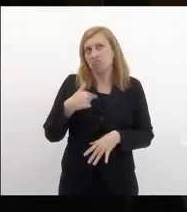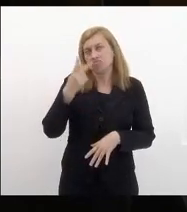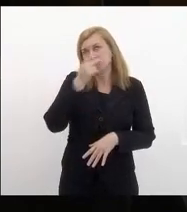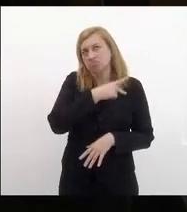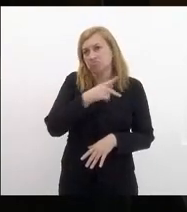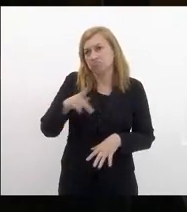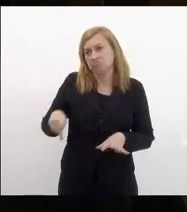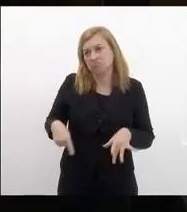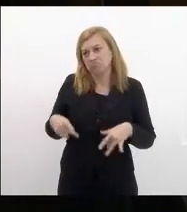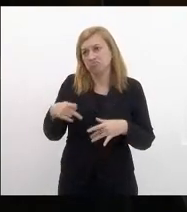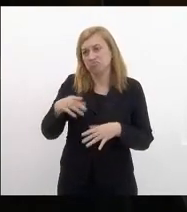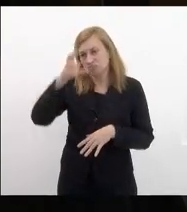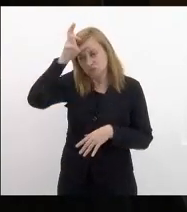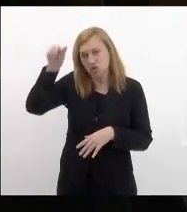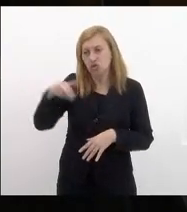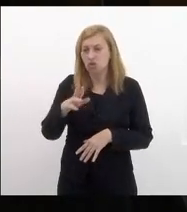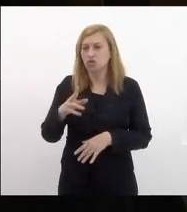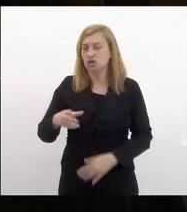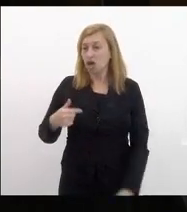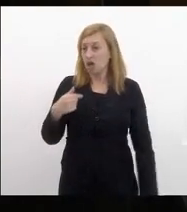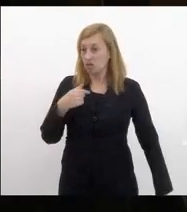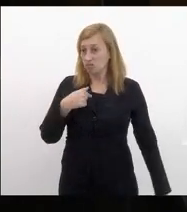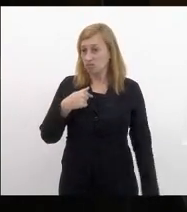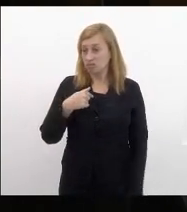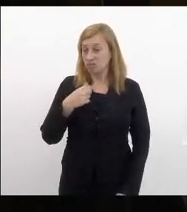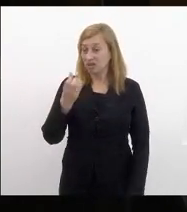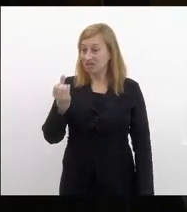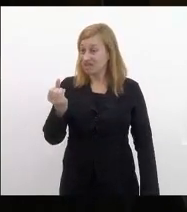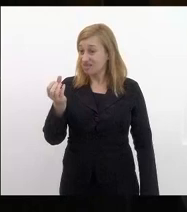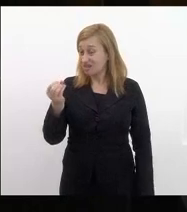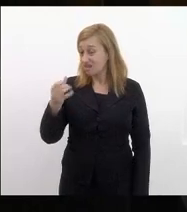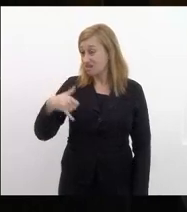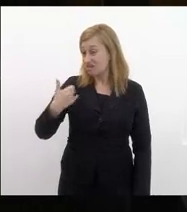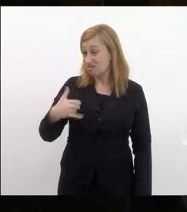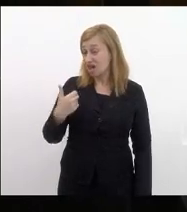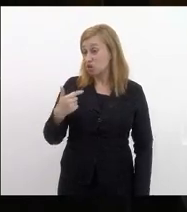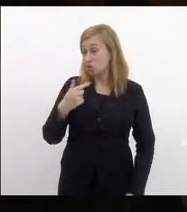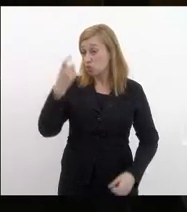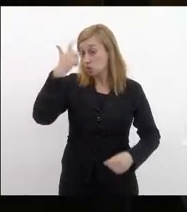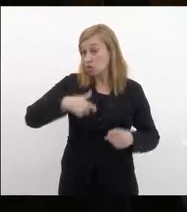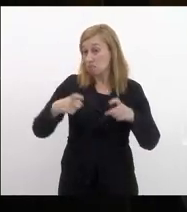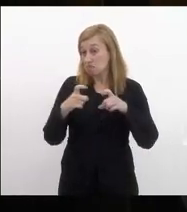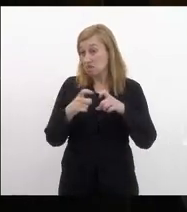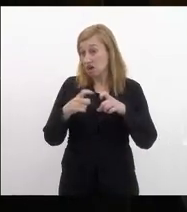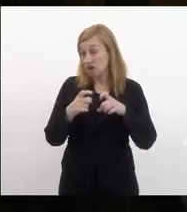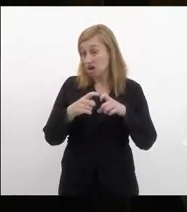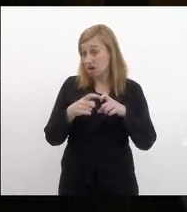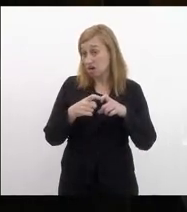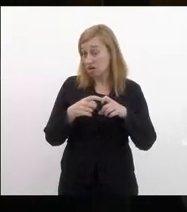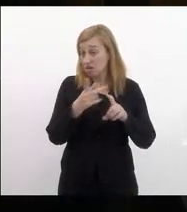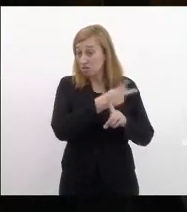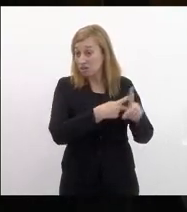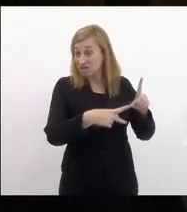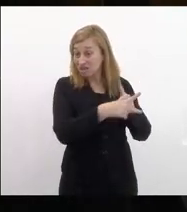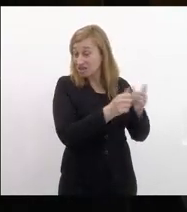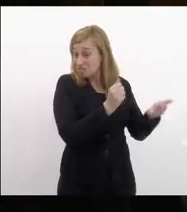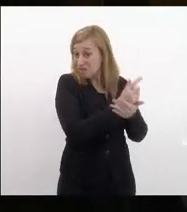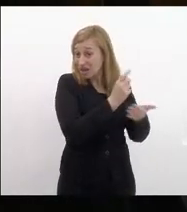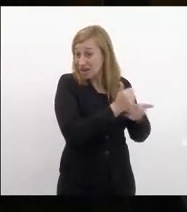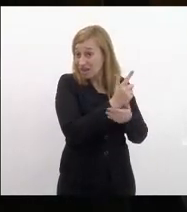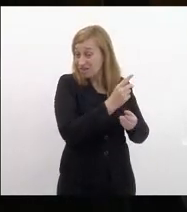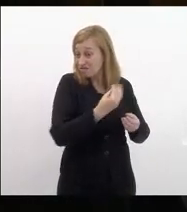eu vou fazer 60 anos de idade eu sou médico contribuir para o regime geral da previdência minha vida toda